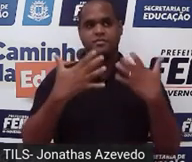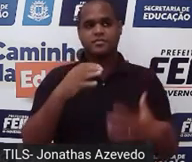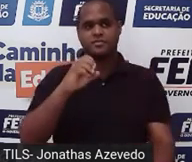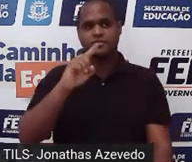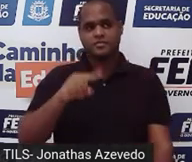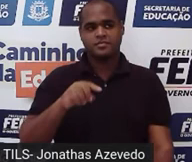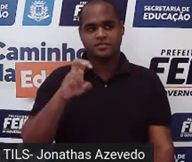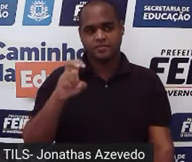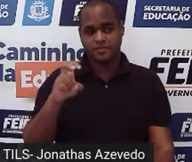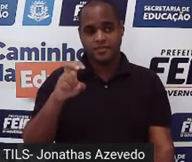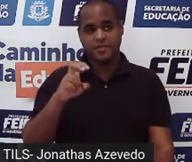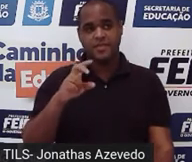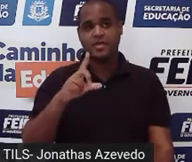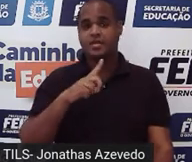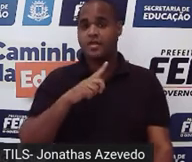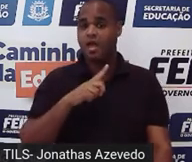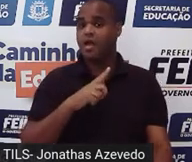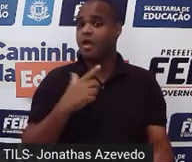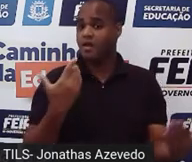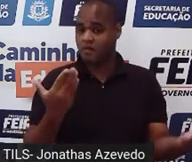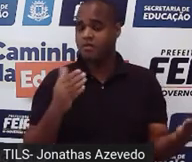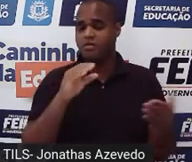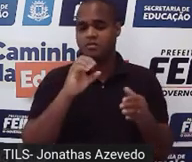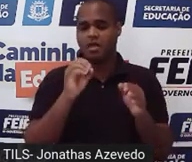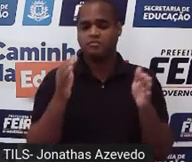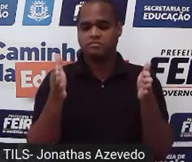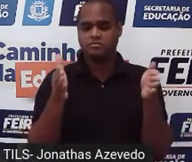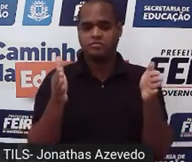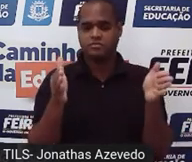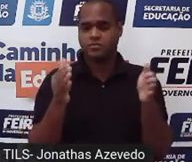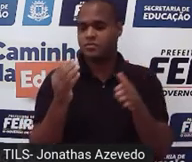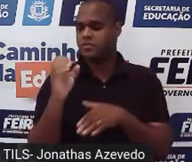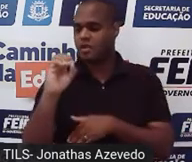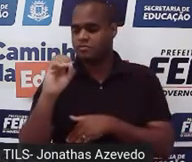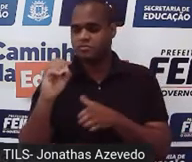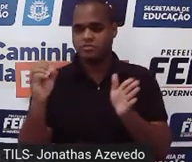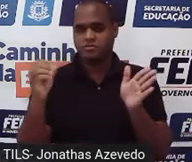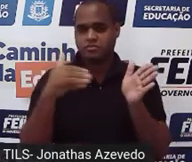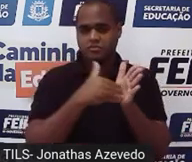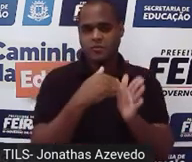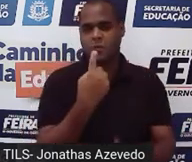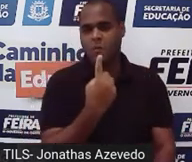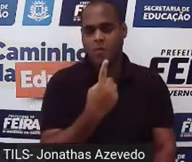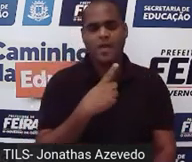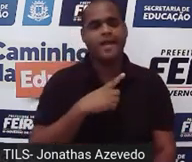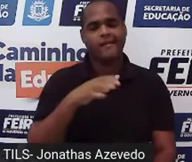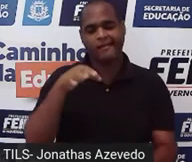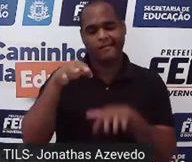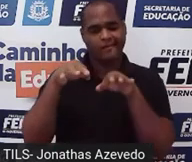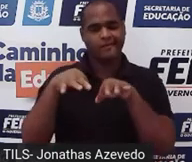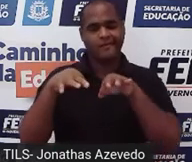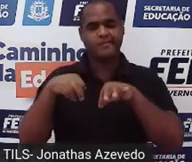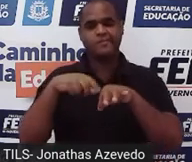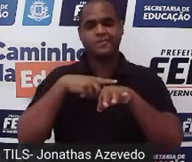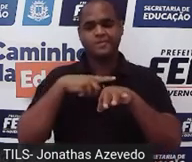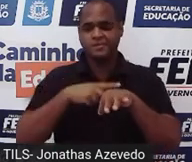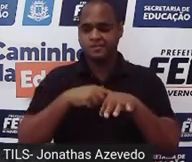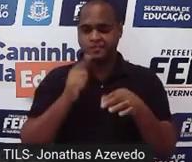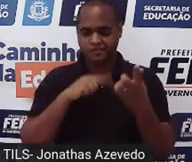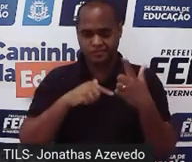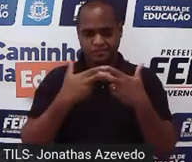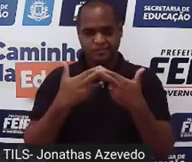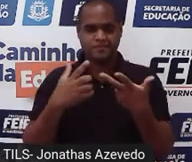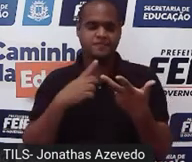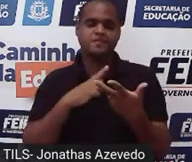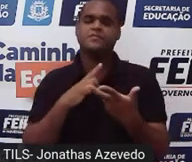entre 0 e 1 e fica exatamente no meio, tá? Então, por isso que a gente fez ali o